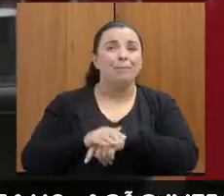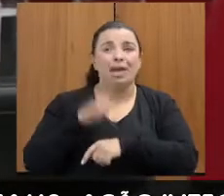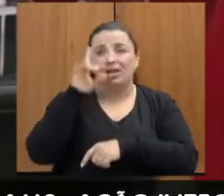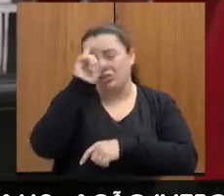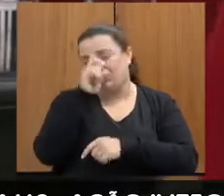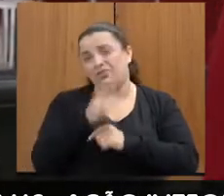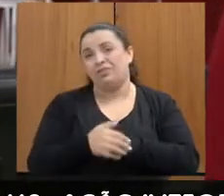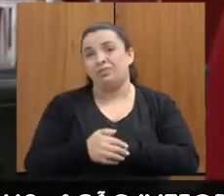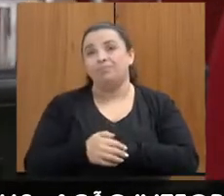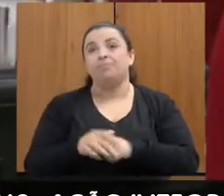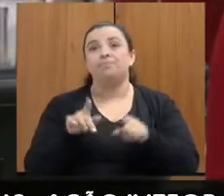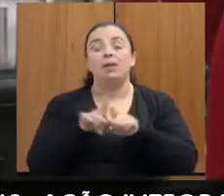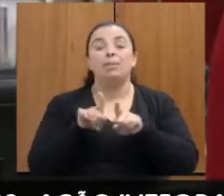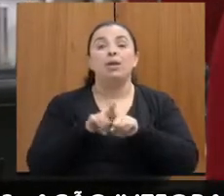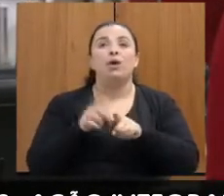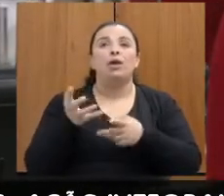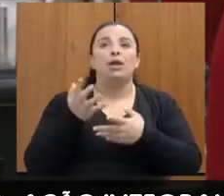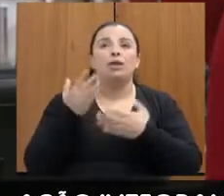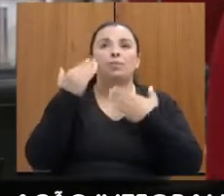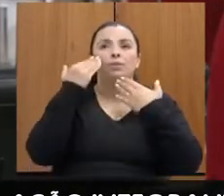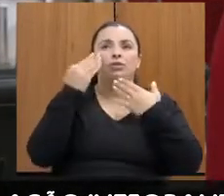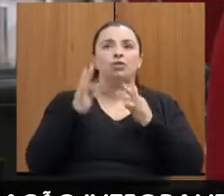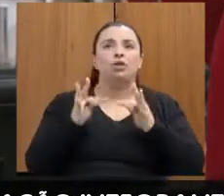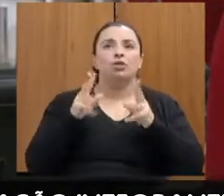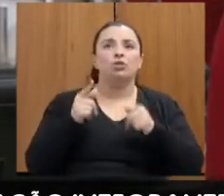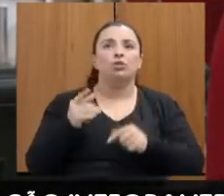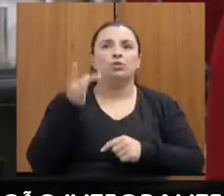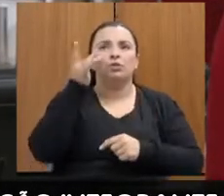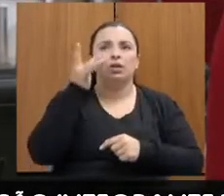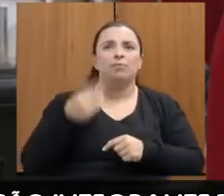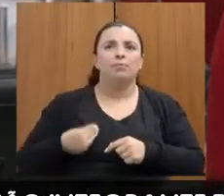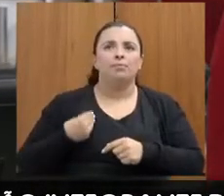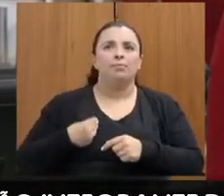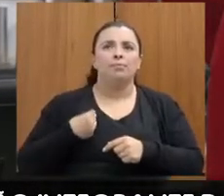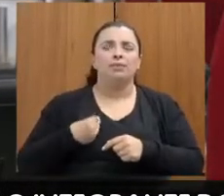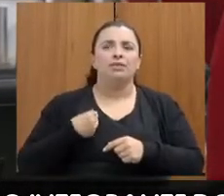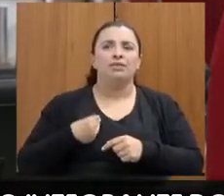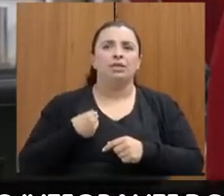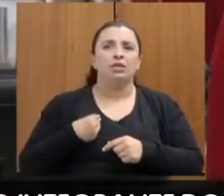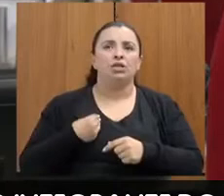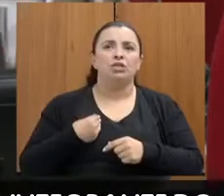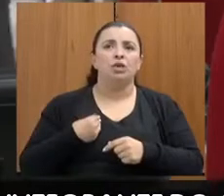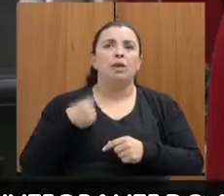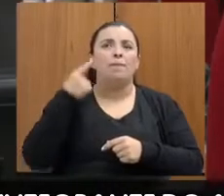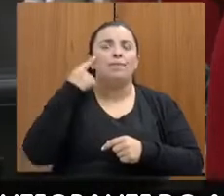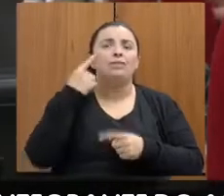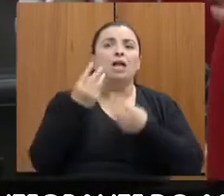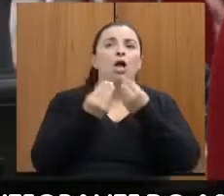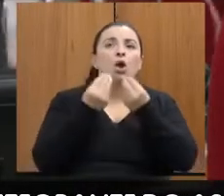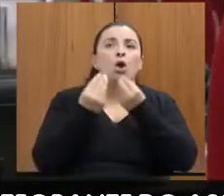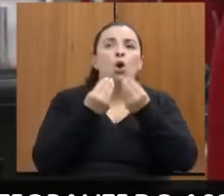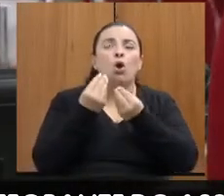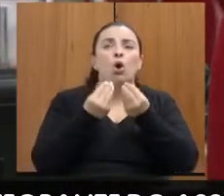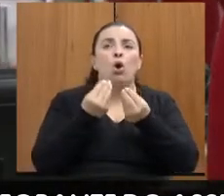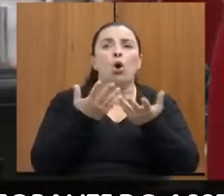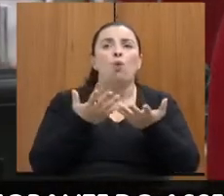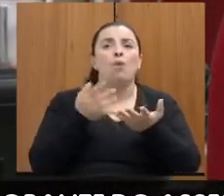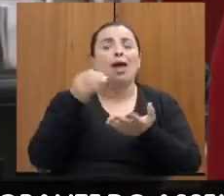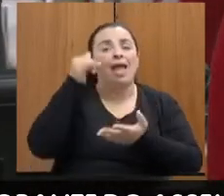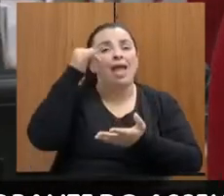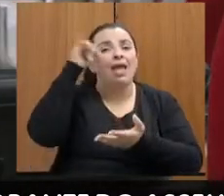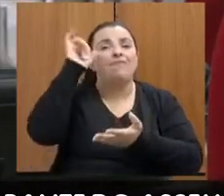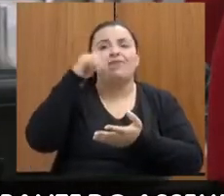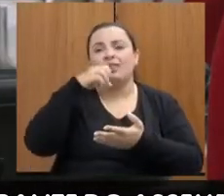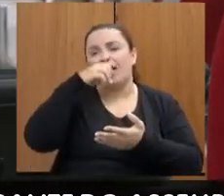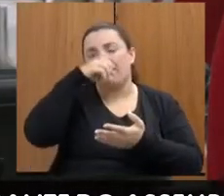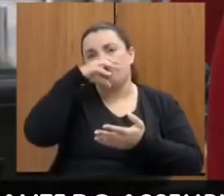é também pedir a todos aqui presentes para a gente pensar em termos de prevenção. Quando a Roberta coloca aqui que